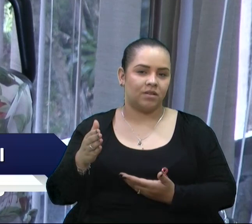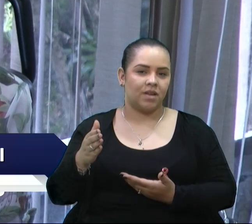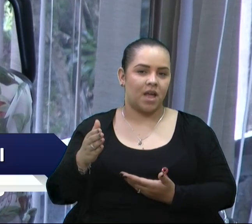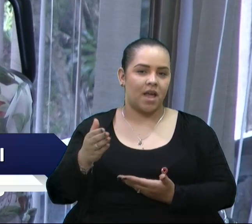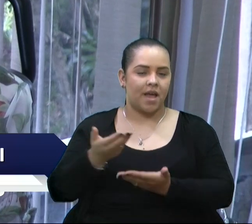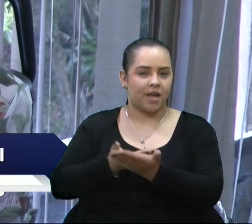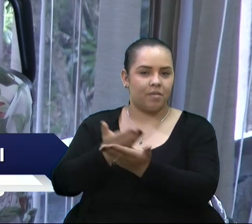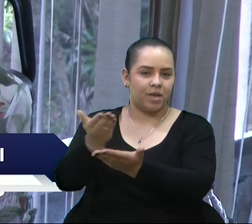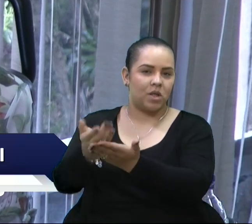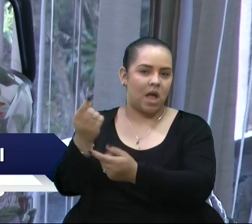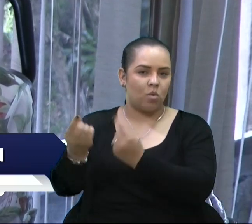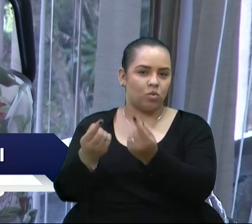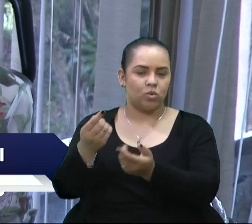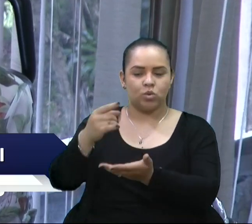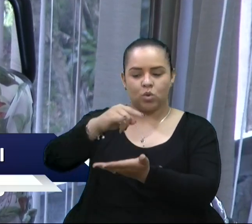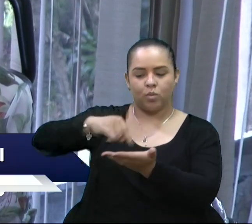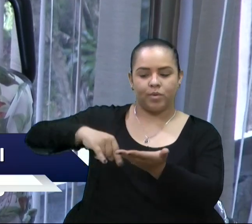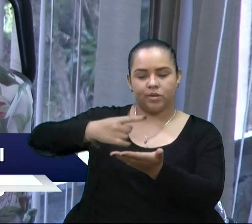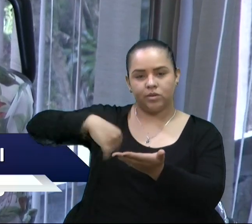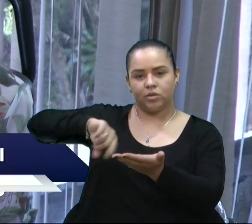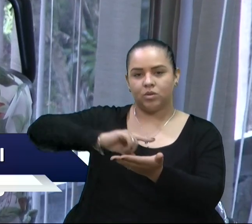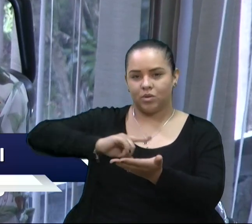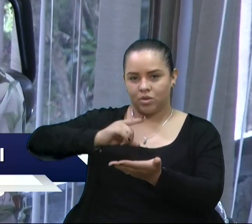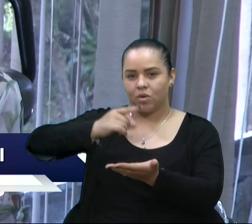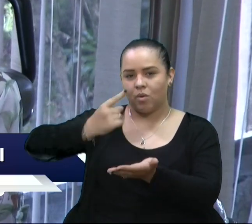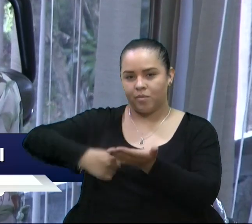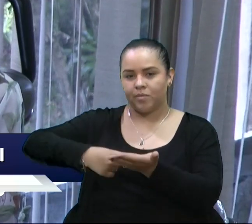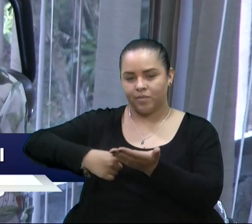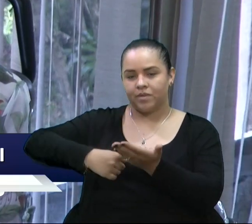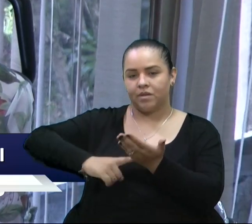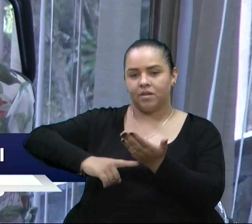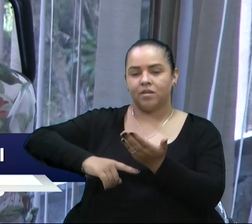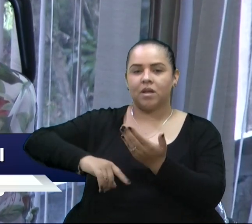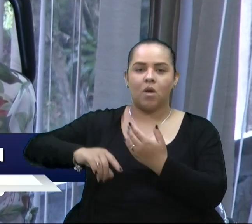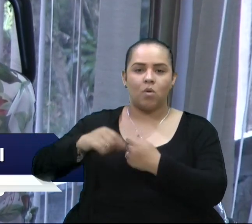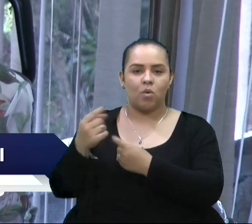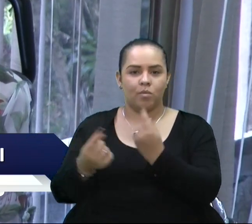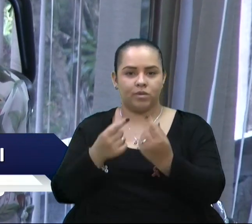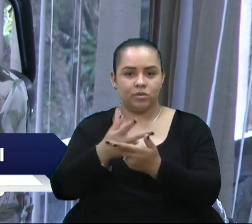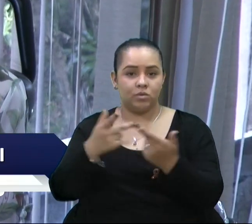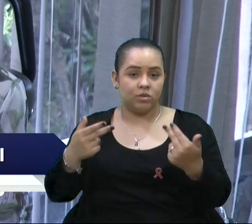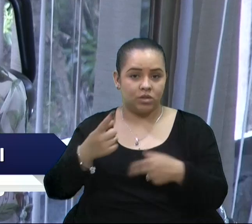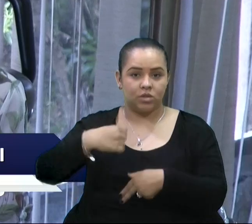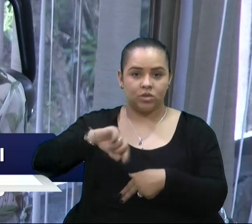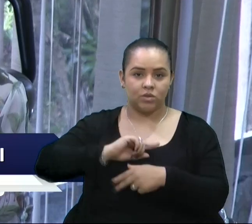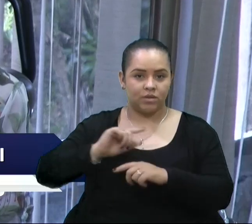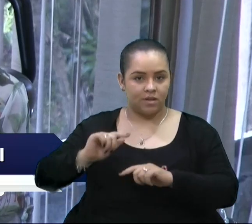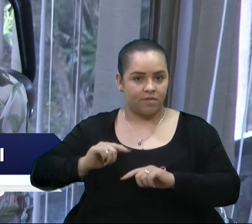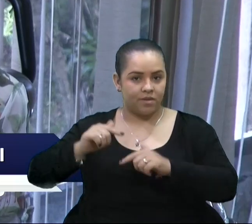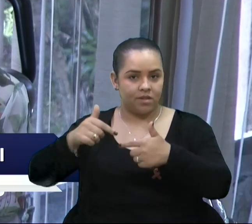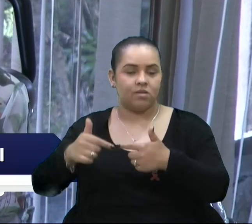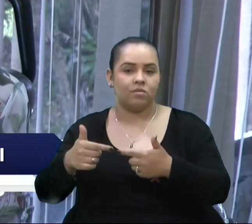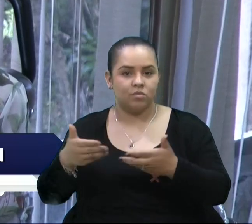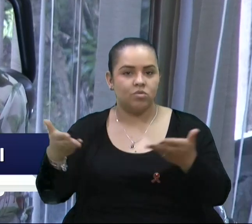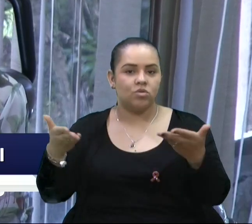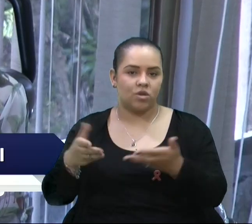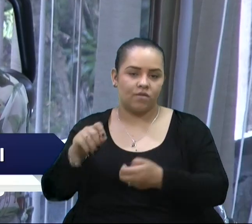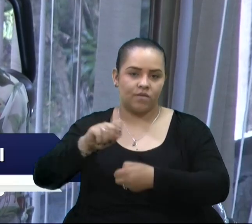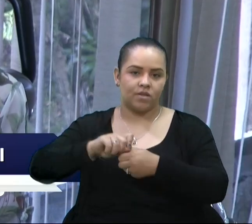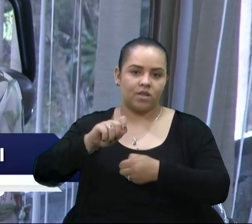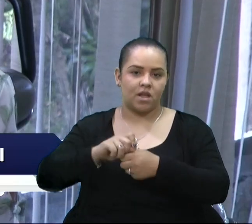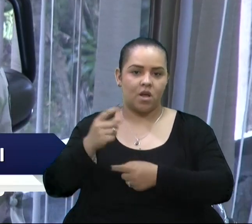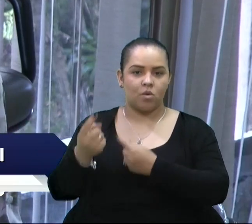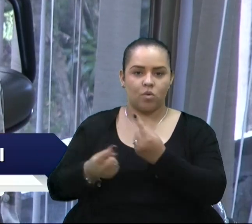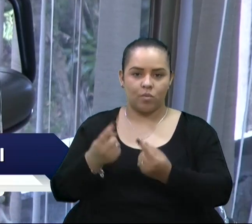alguns documentos e já estamos em algumas tratativas e já avançamos. Eles já estão fazendo algumas